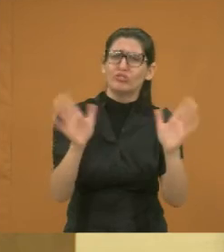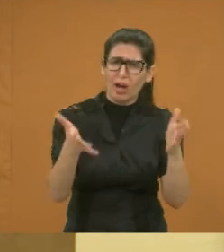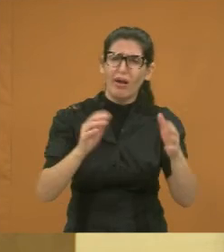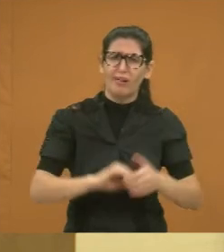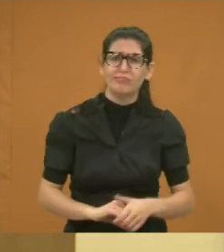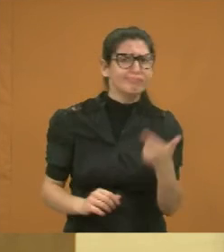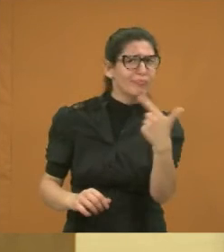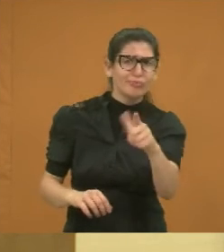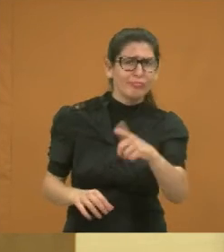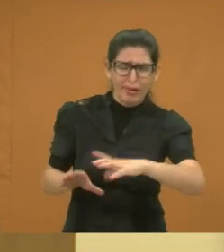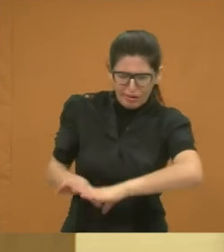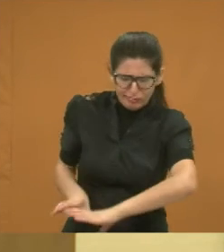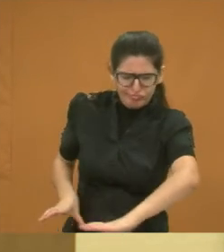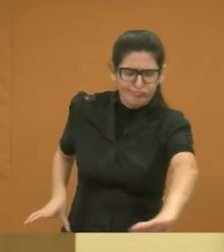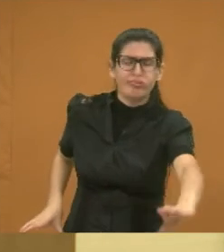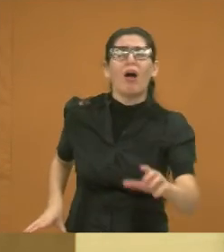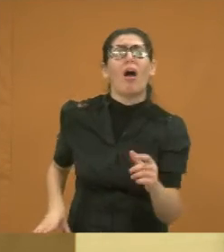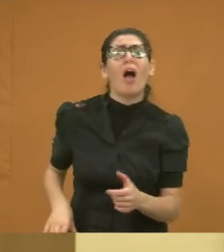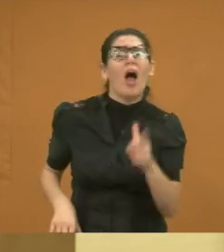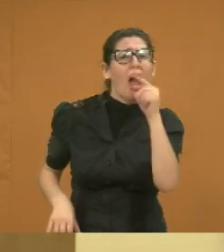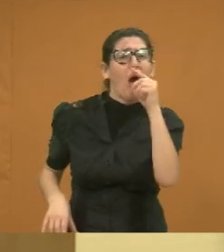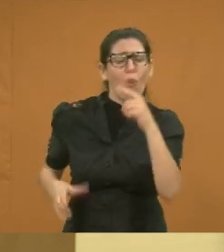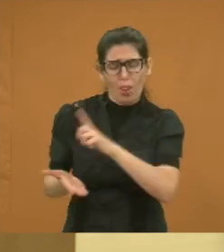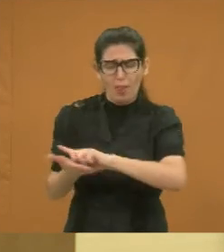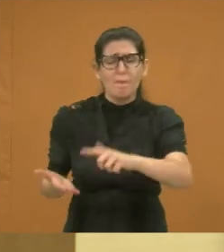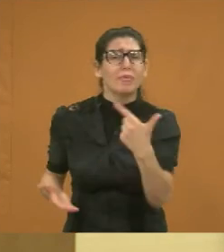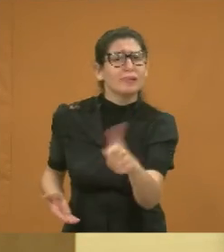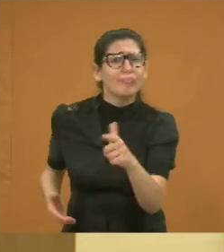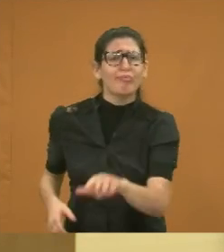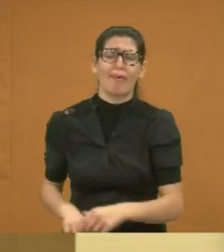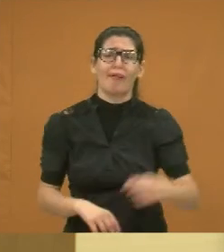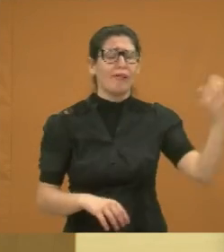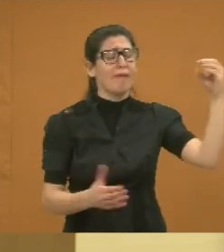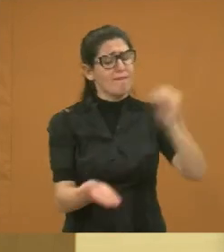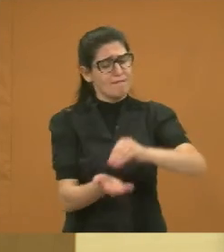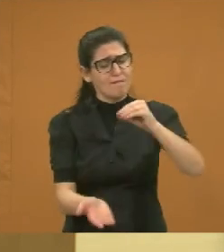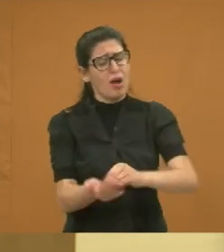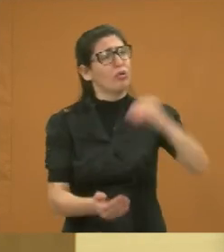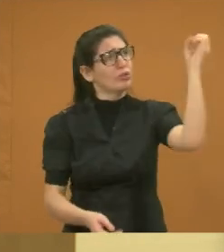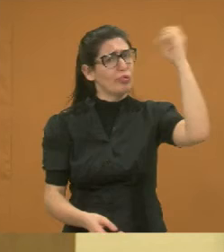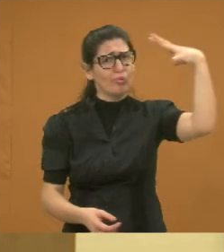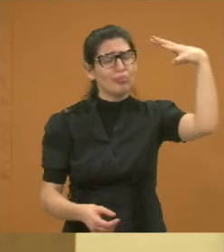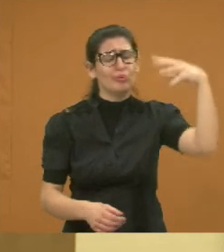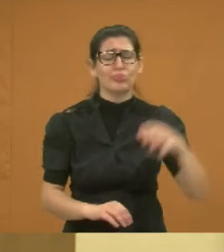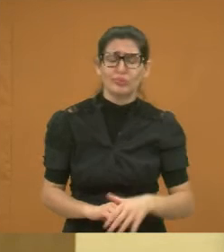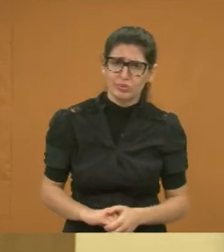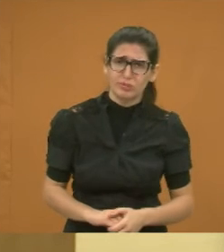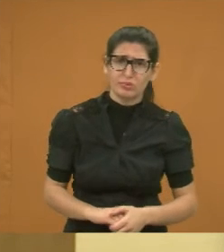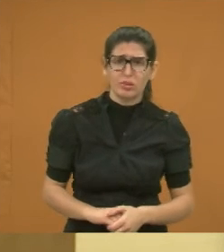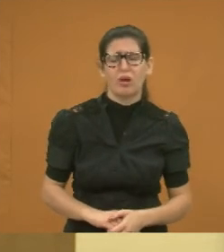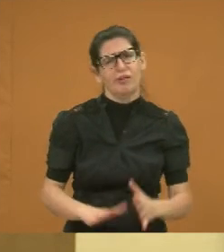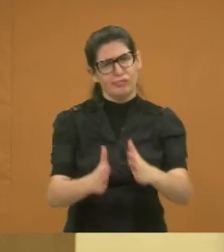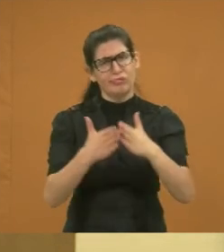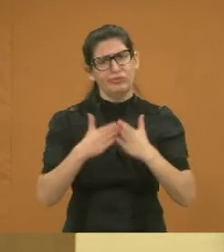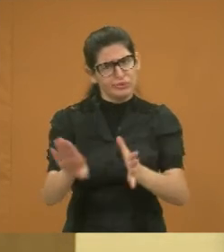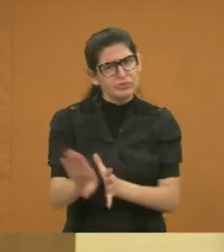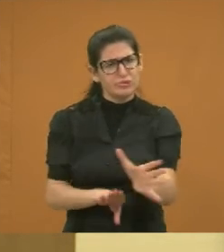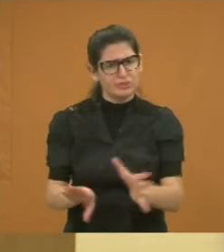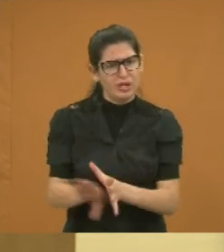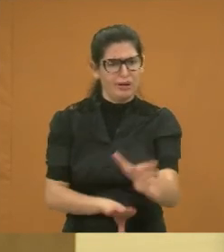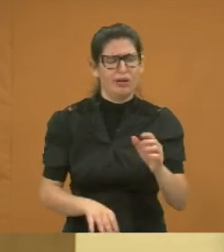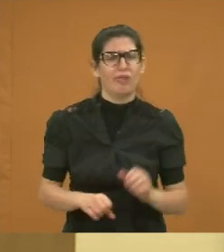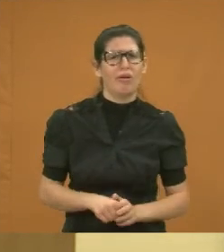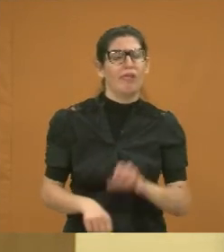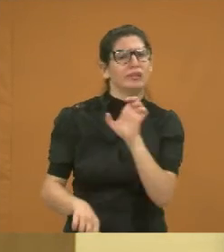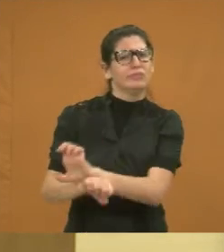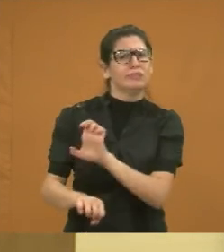esgoto, lá não tem luz, eles passam a vida precária, lá naquele local. Então, espero que